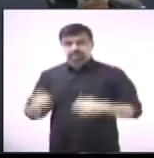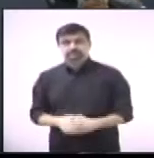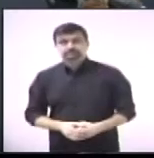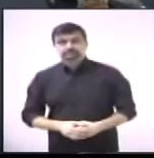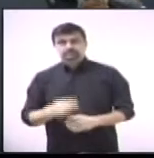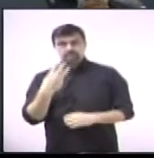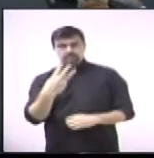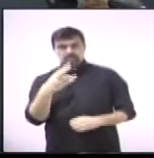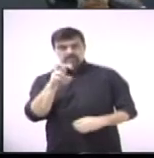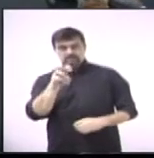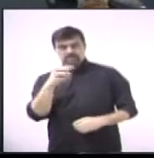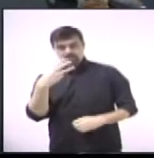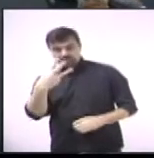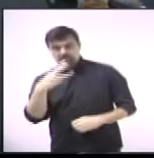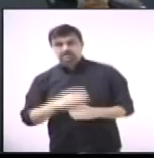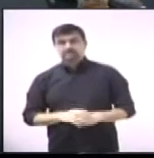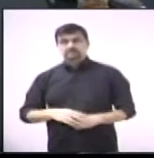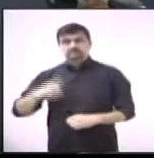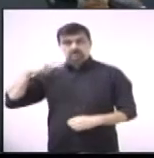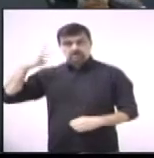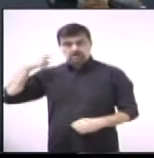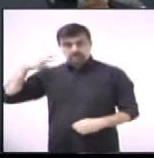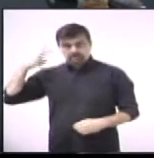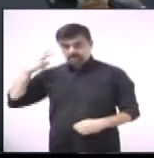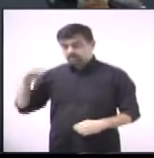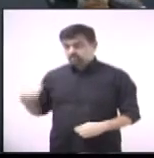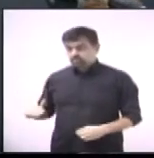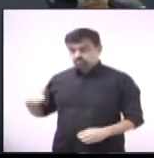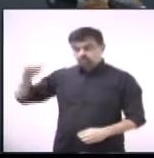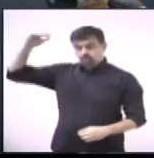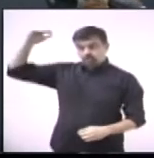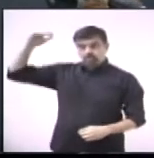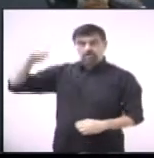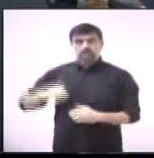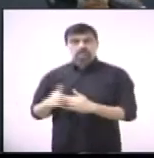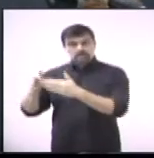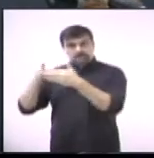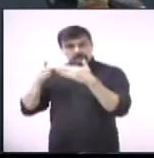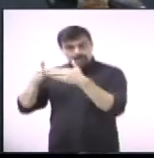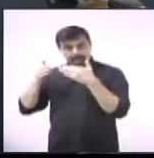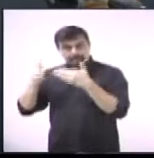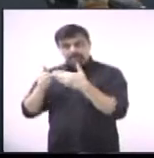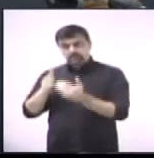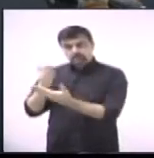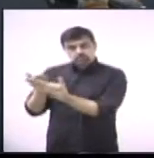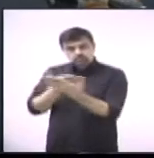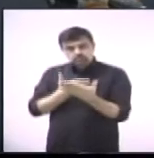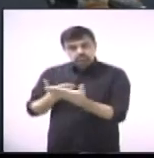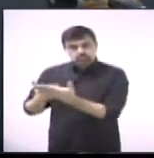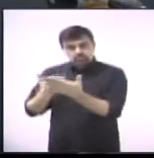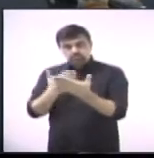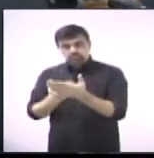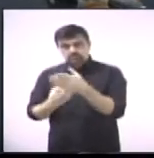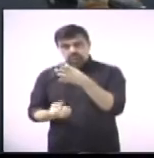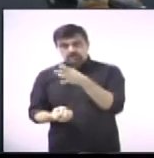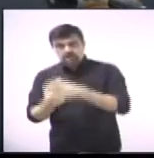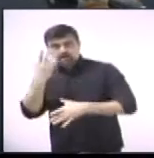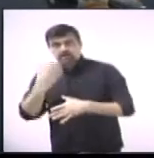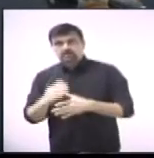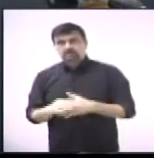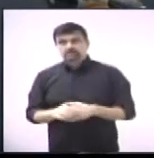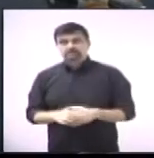353 do vereador Dr. Mota sugere ao executivo estudos visando a instalação de